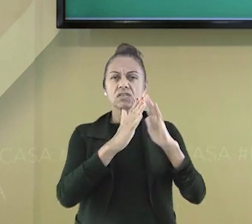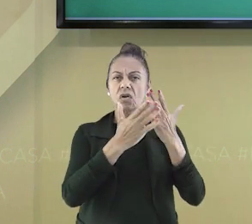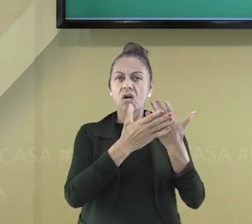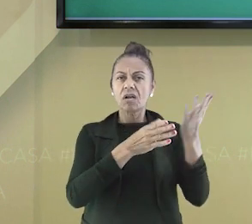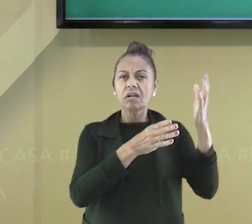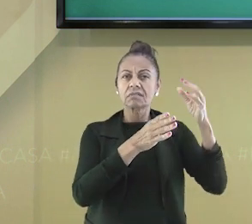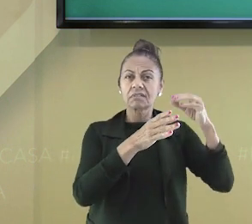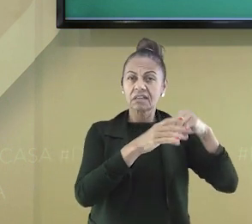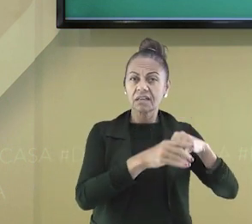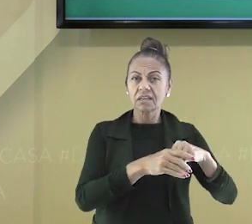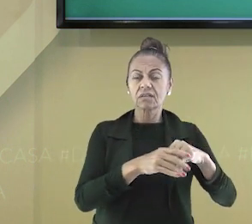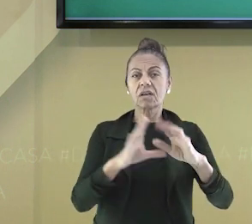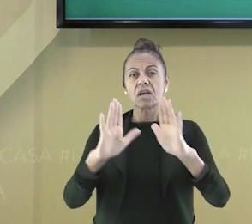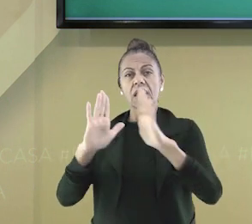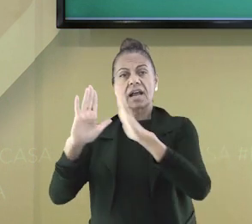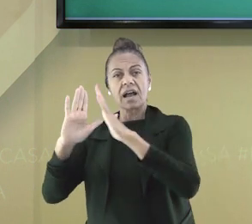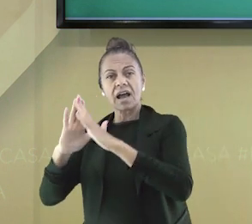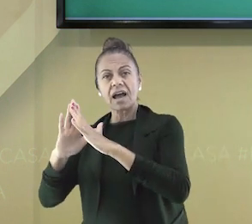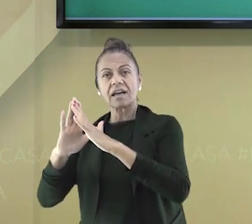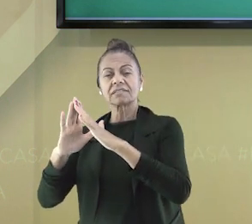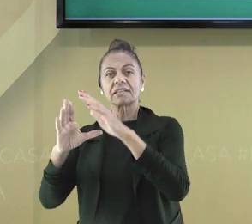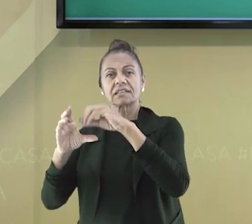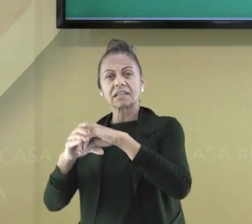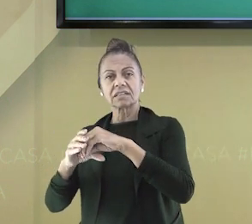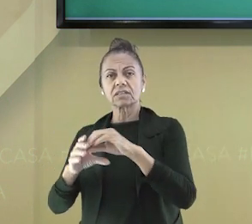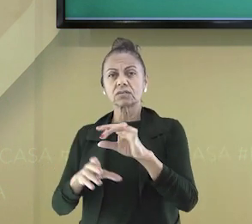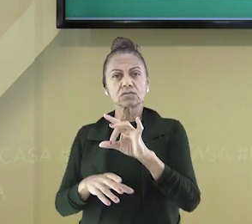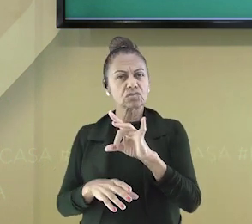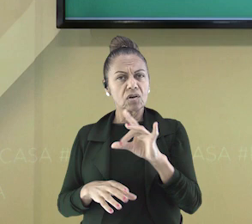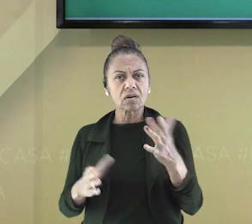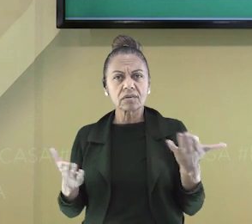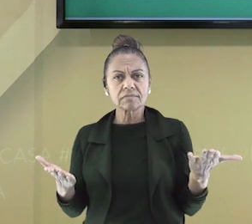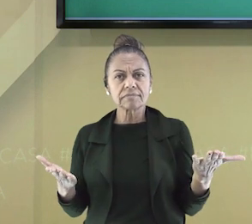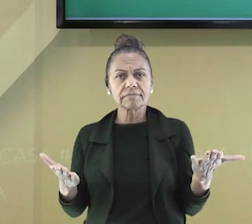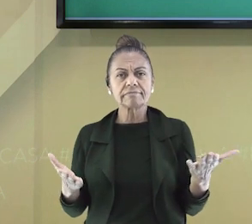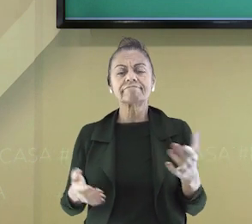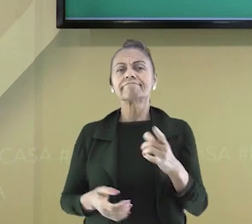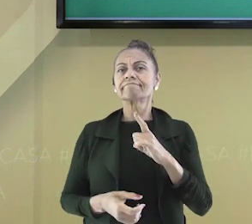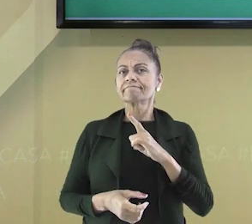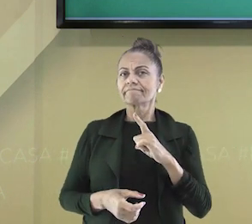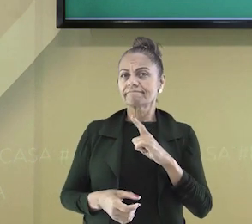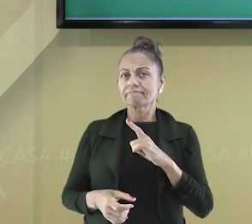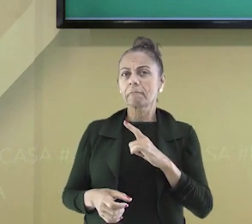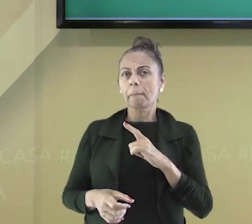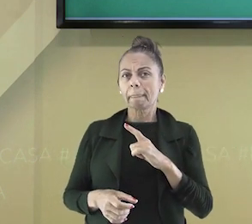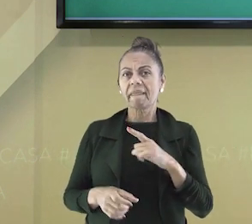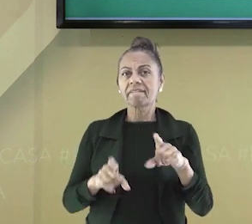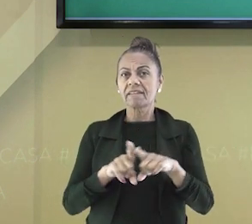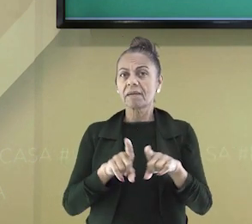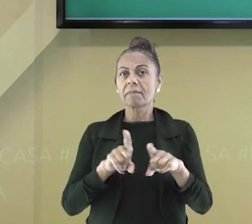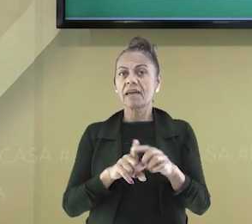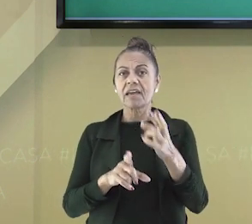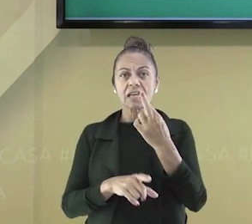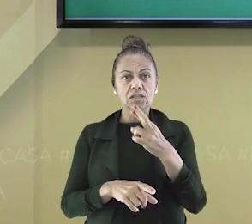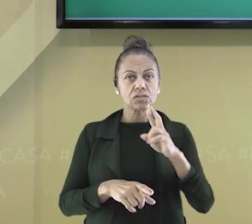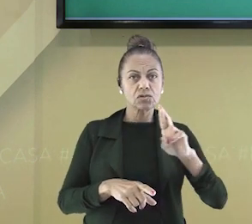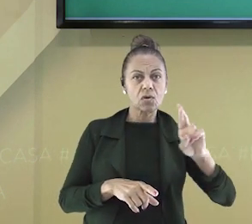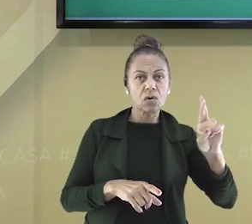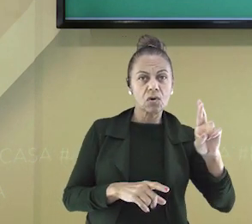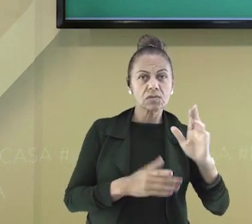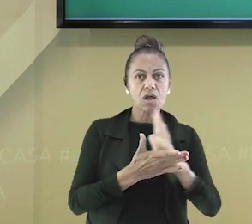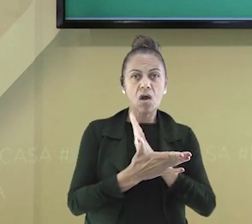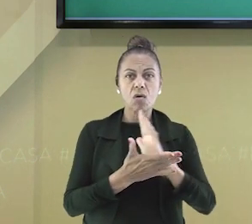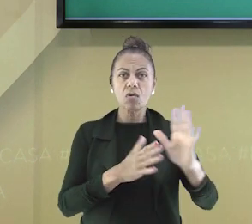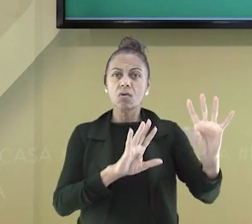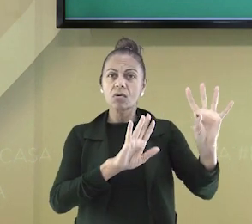na escola? Em nossa casa, também existem símbolos? É claro que existem, e podemos lembrar dos símbolos